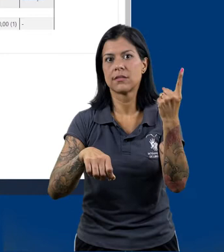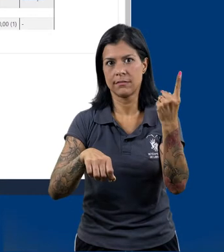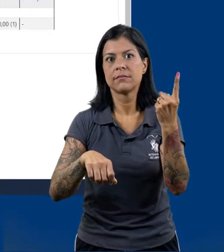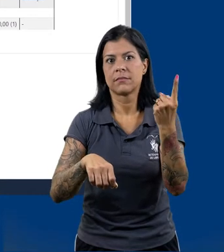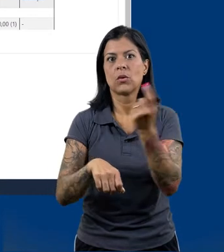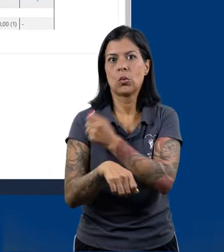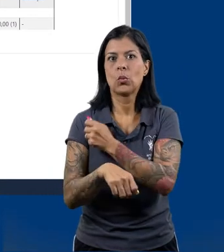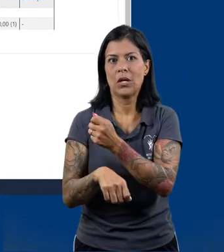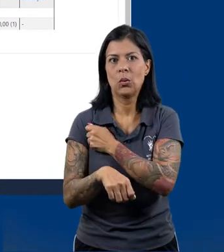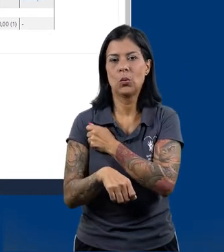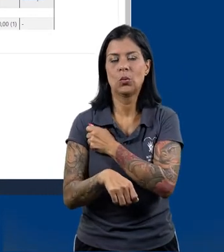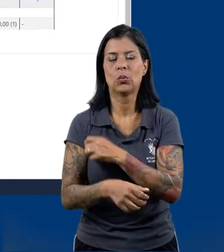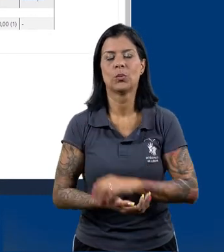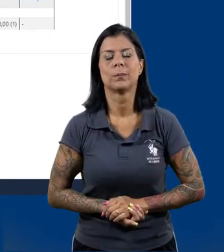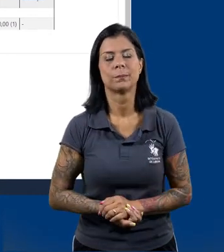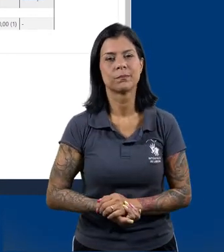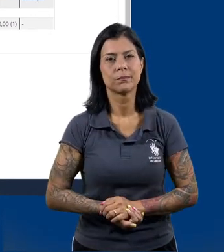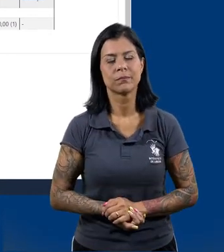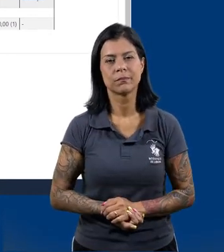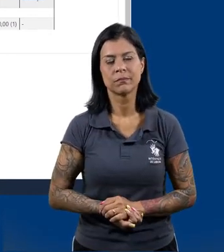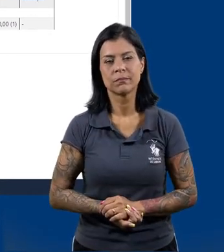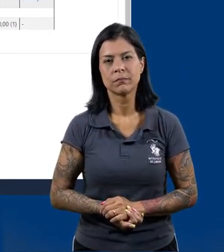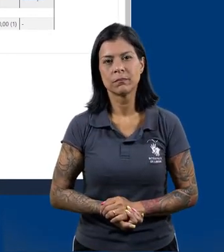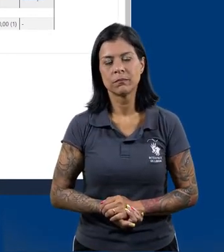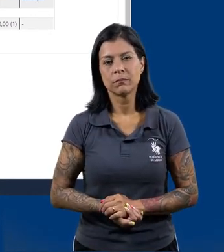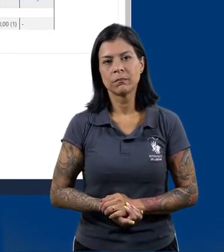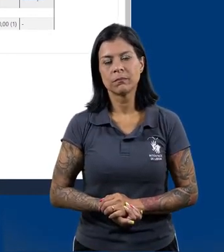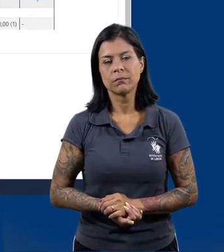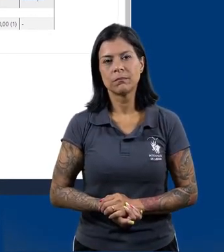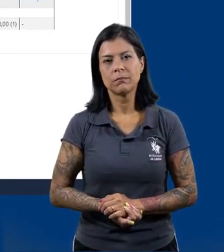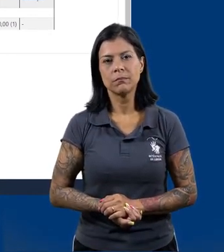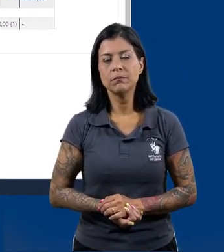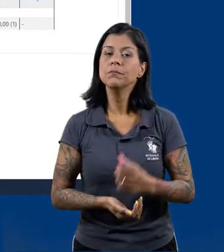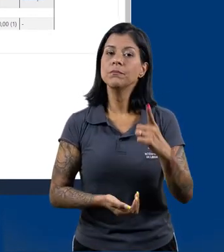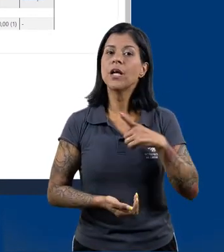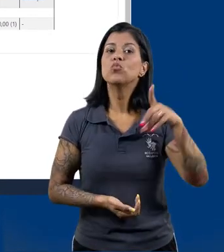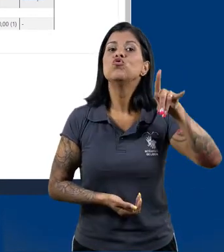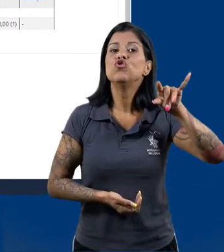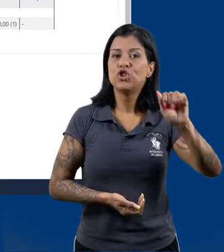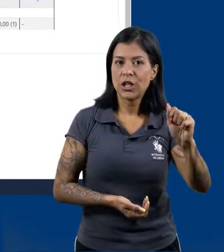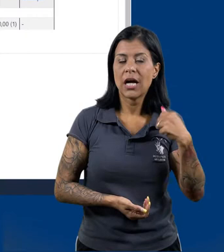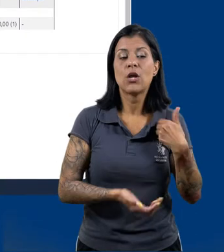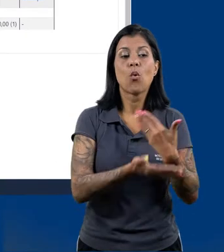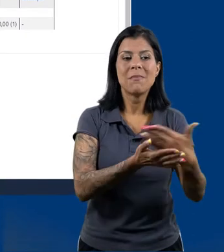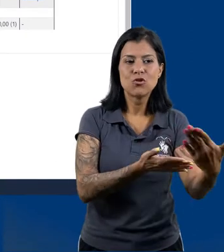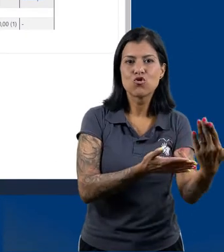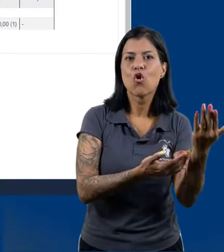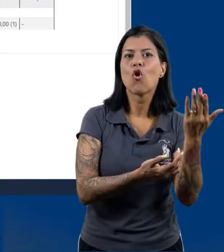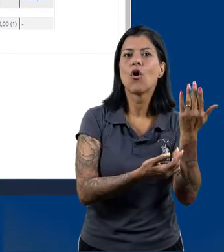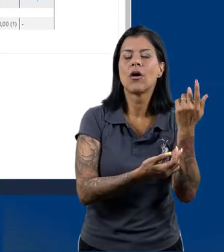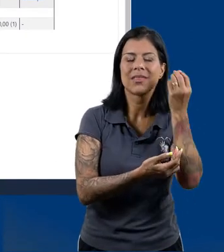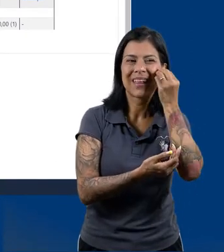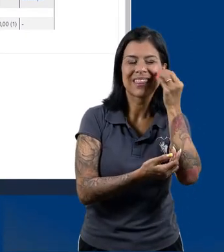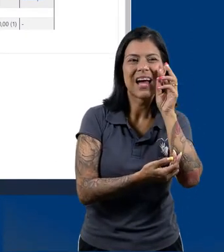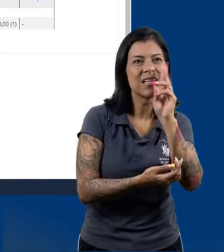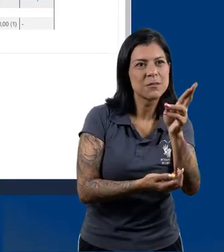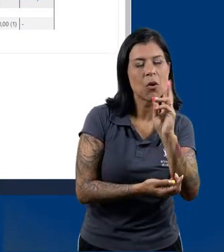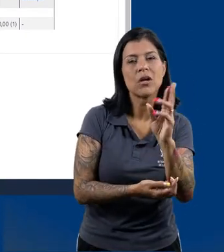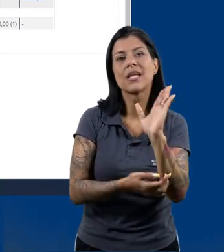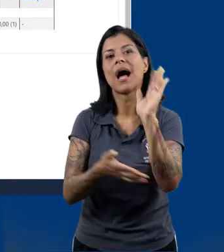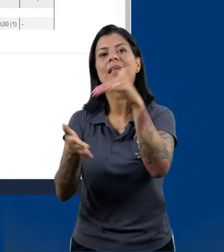tentativa de um estudante vai possuir dados do estudante, endereço de e-mail, datas de início e encerramento